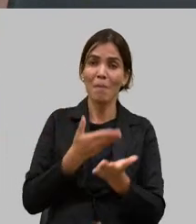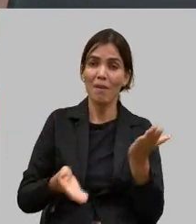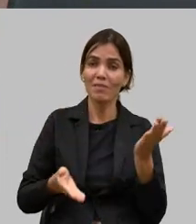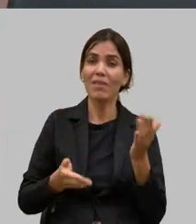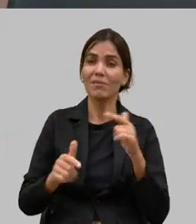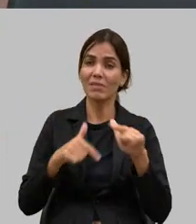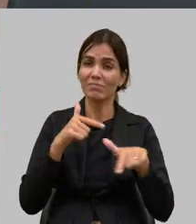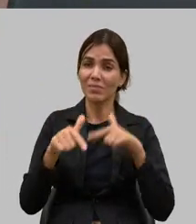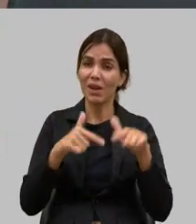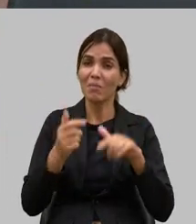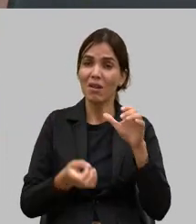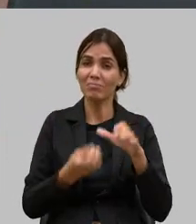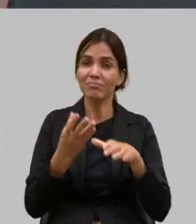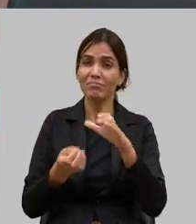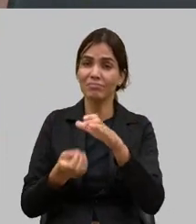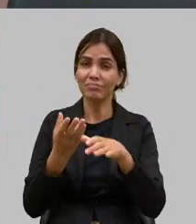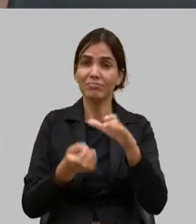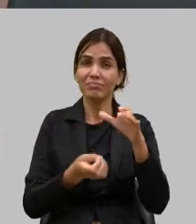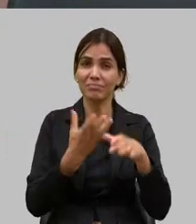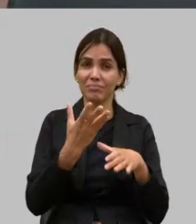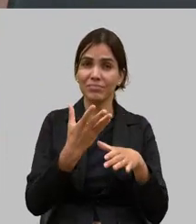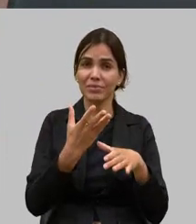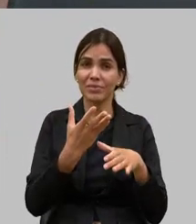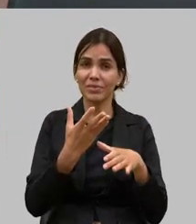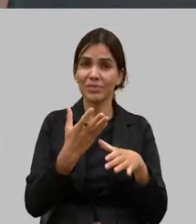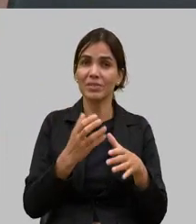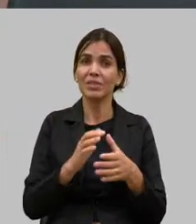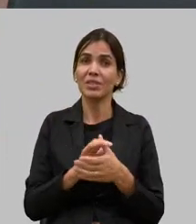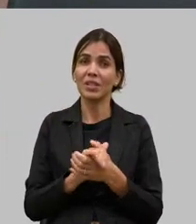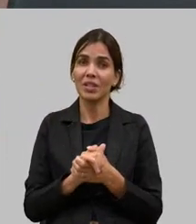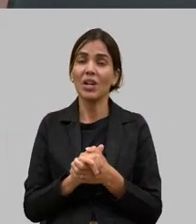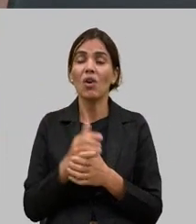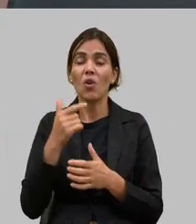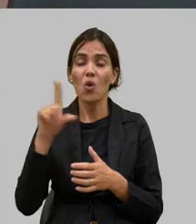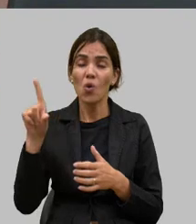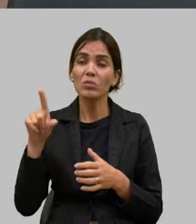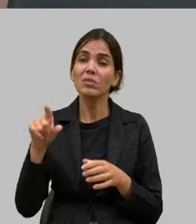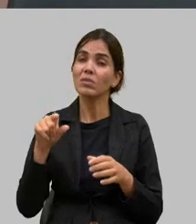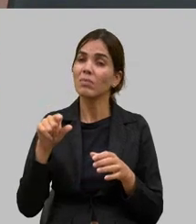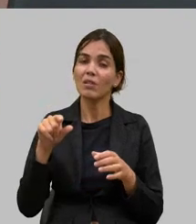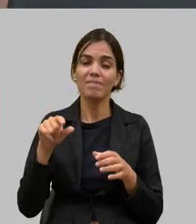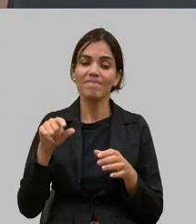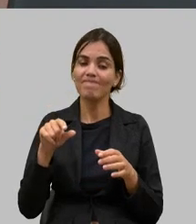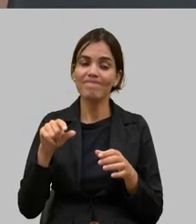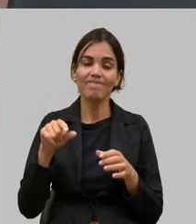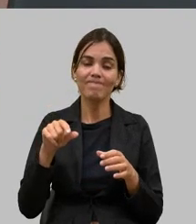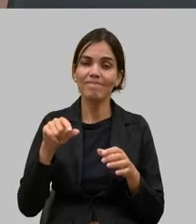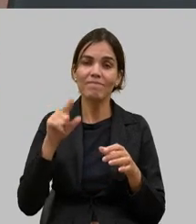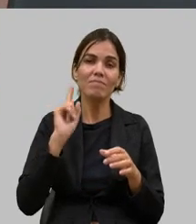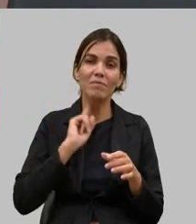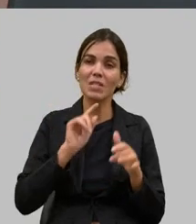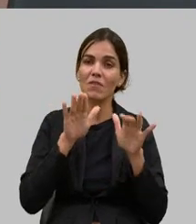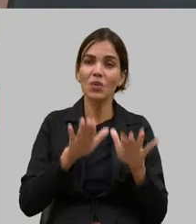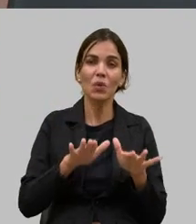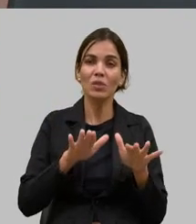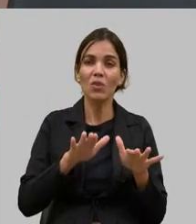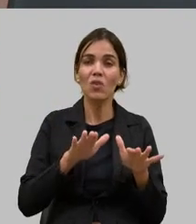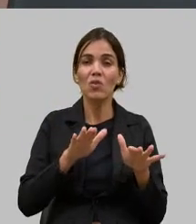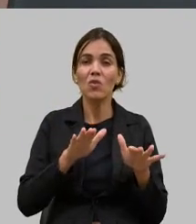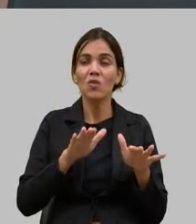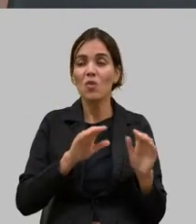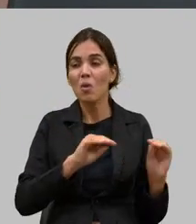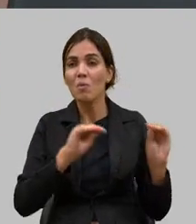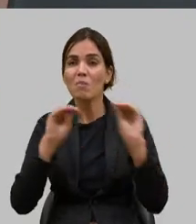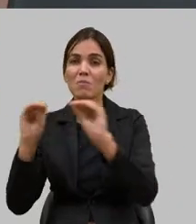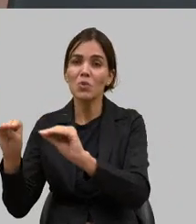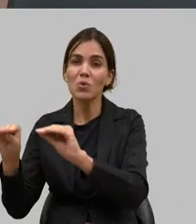também saiu de Minas Gerais foi também para Goiás para investir lá e a resposta que eu tive é o Lude nessa rede